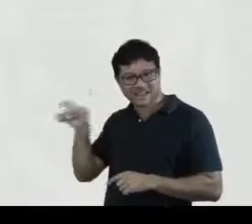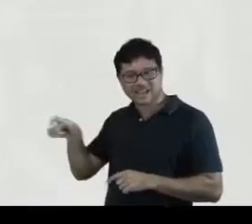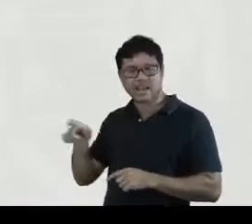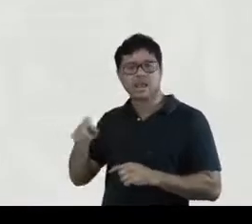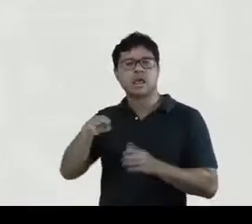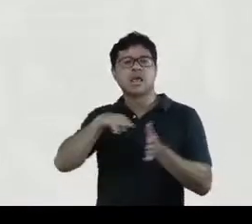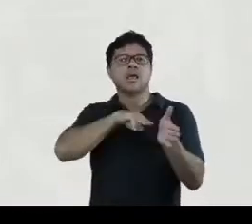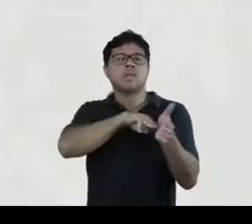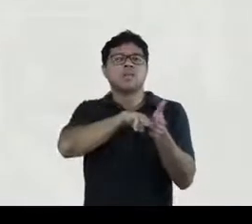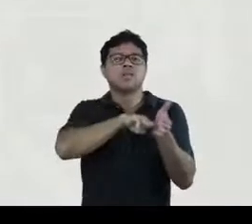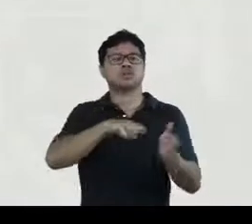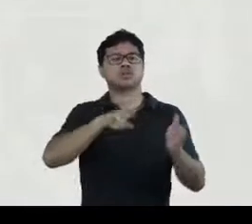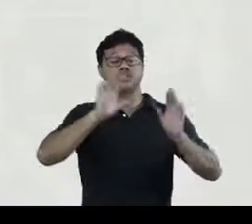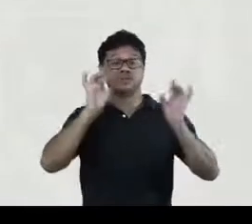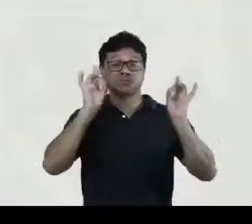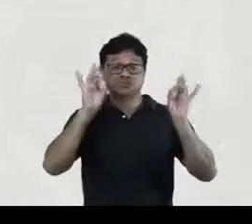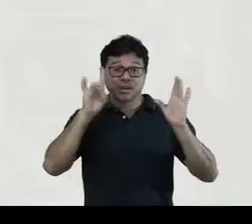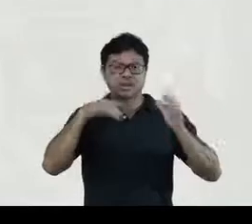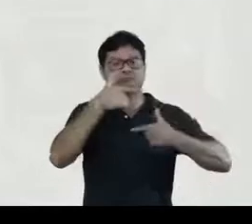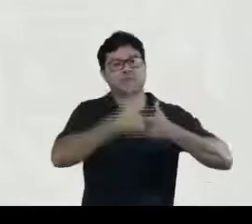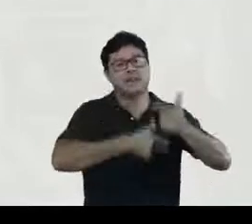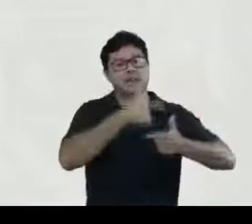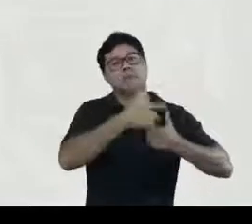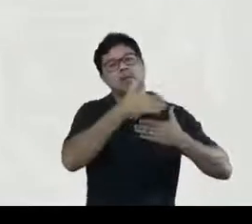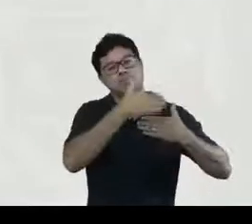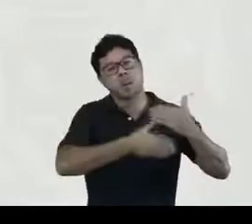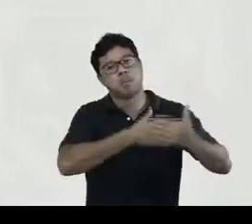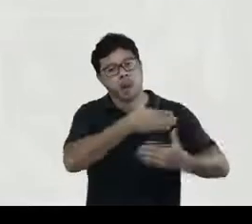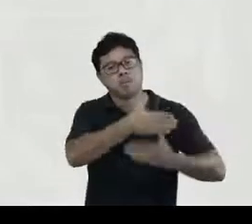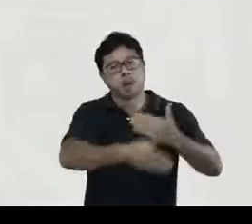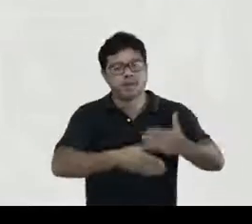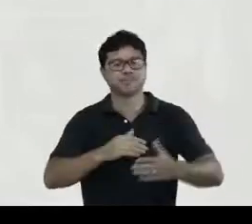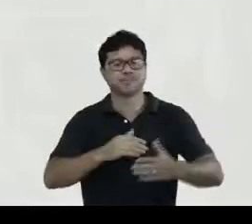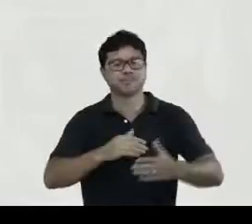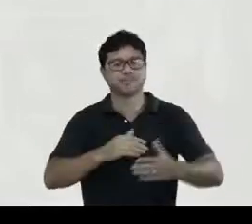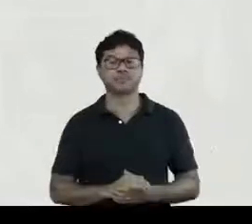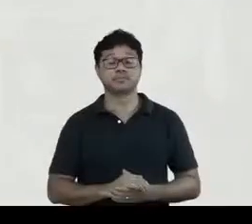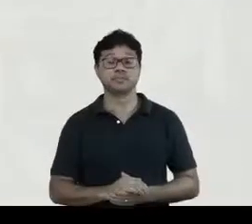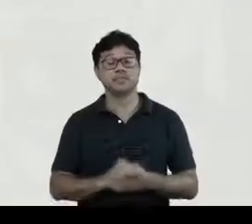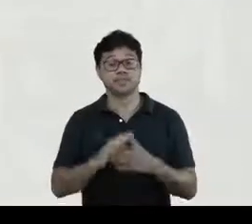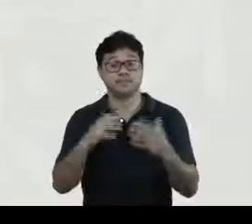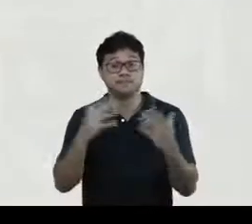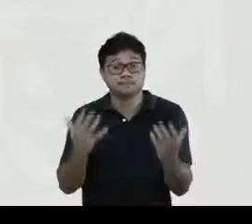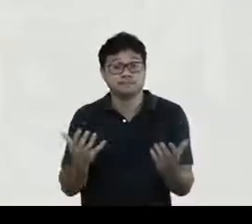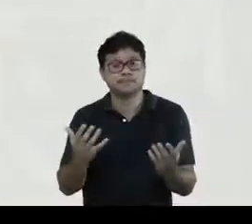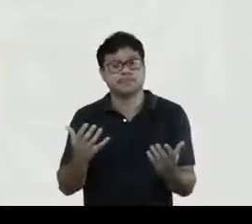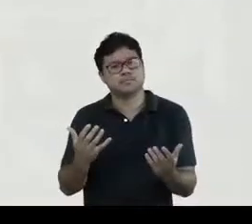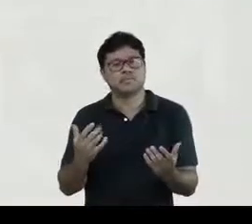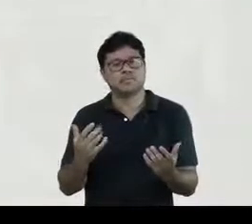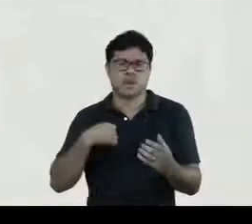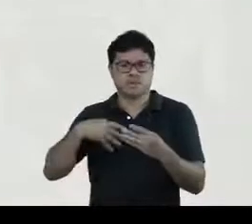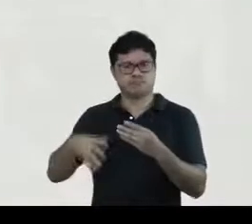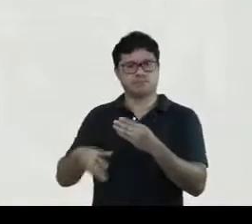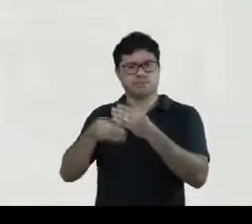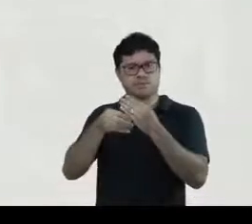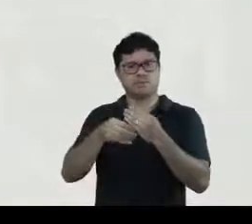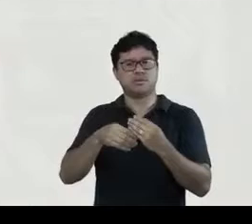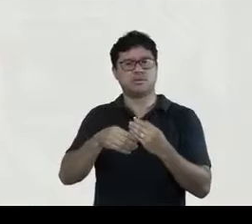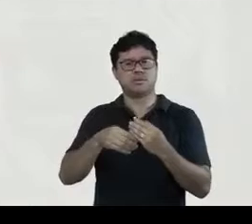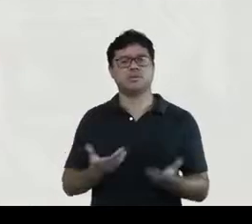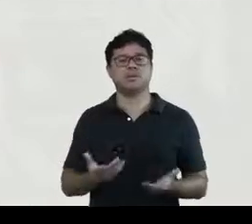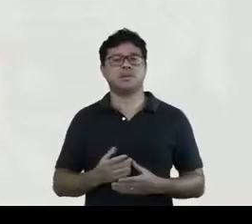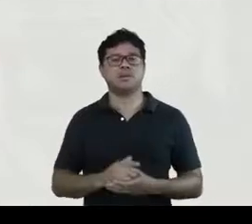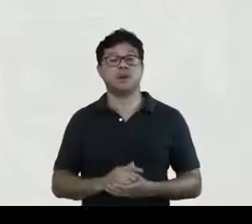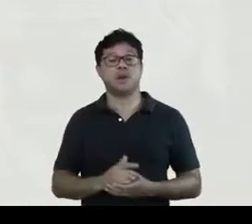específicas, não Para o trabalho desenvolvido. E aí, me permitam também trazer Donald